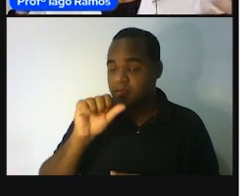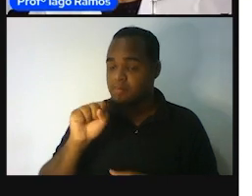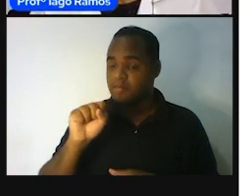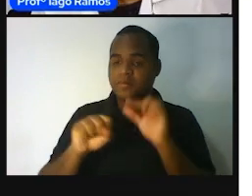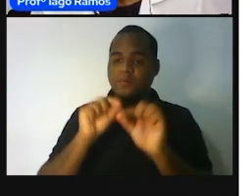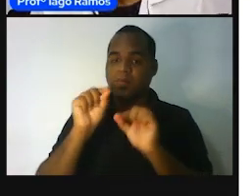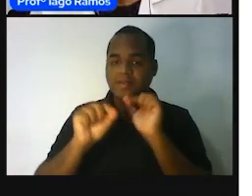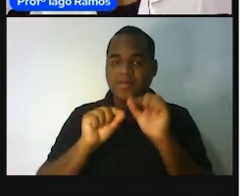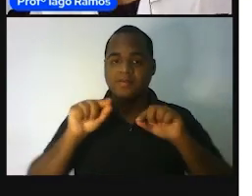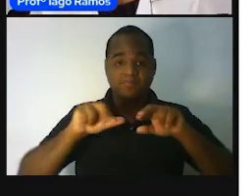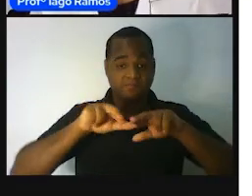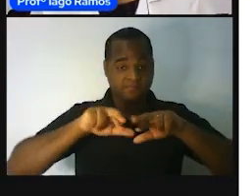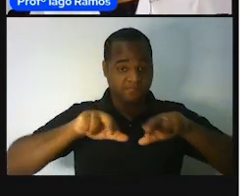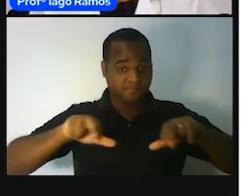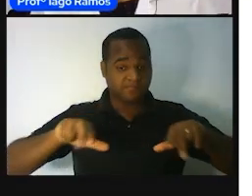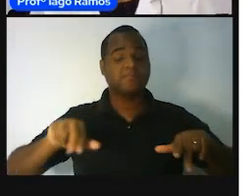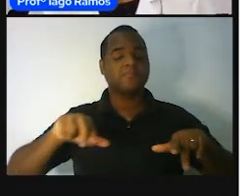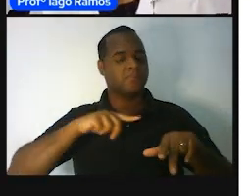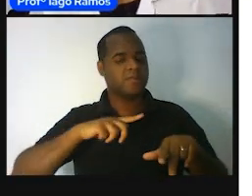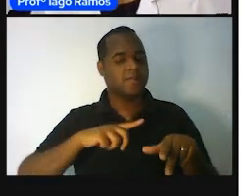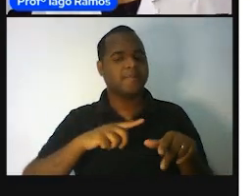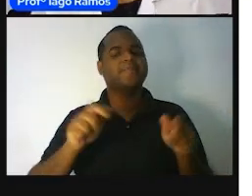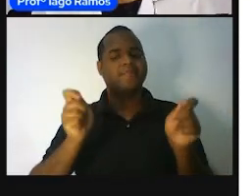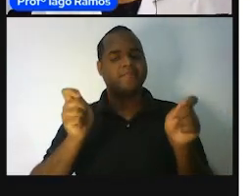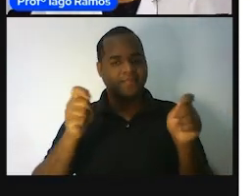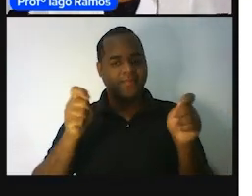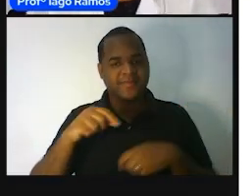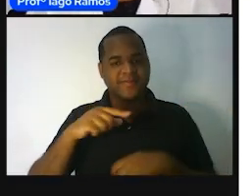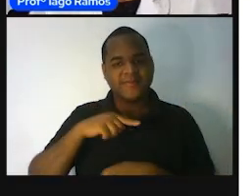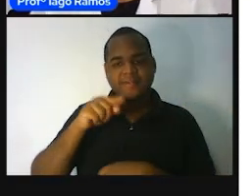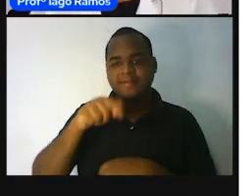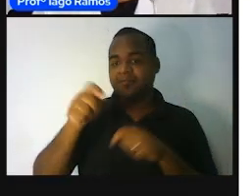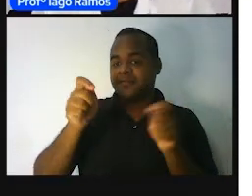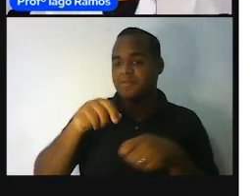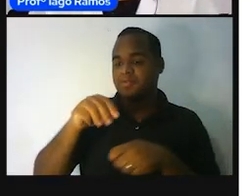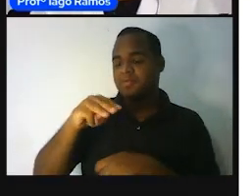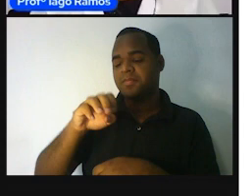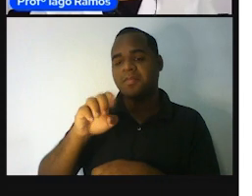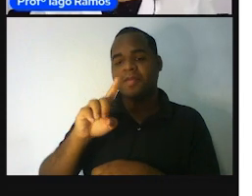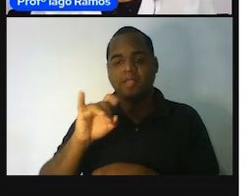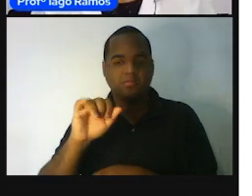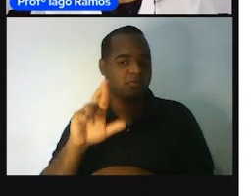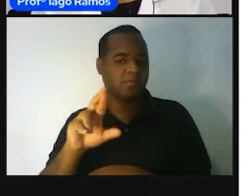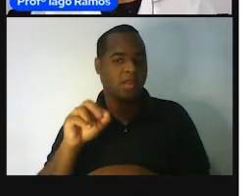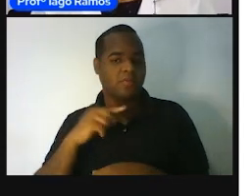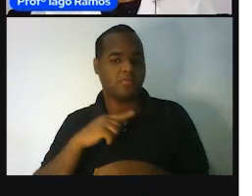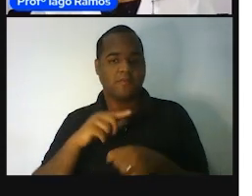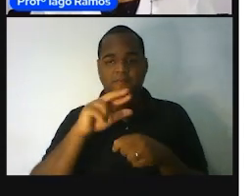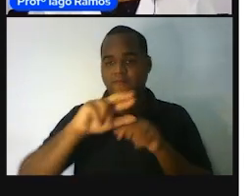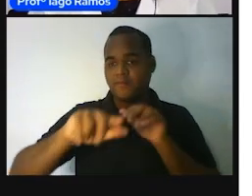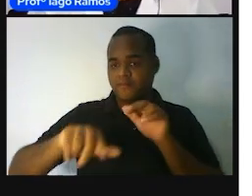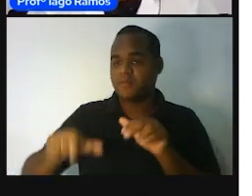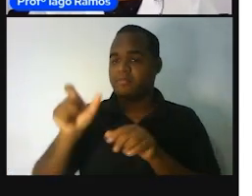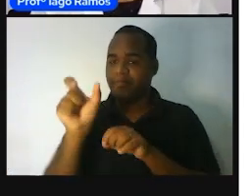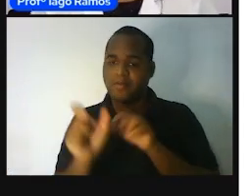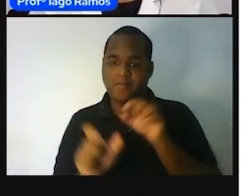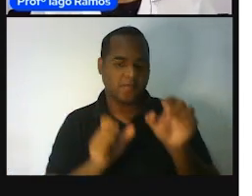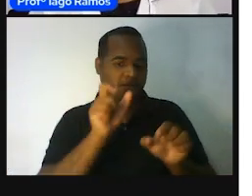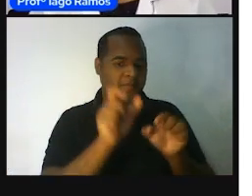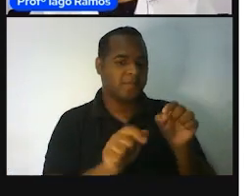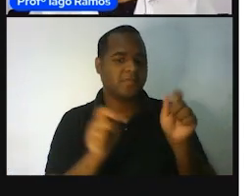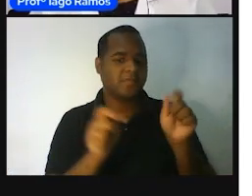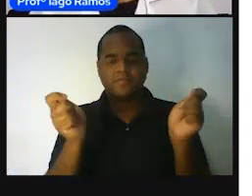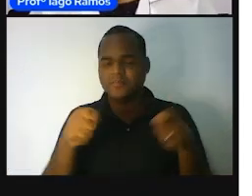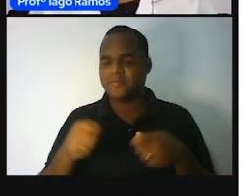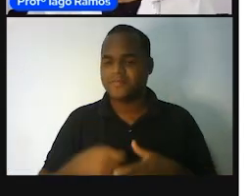maneiras que existem para a gente medir objetos ou coisas, tá? Então, essas